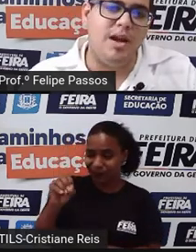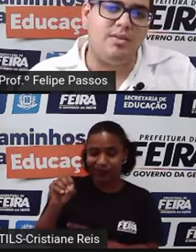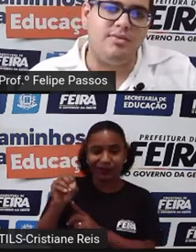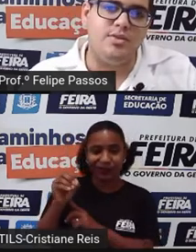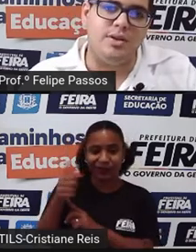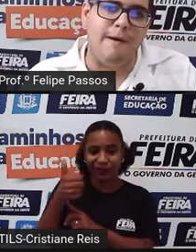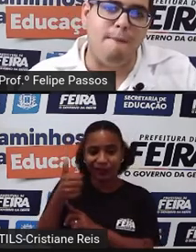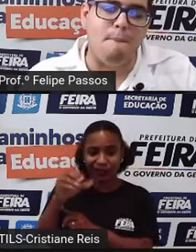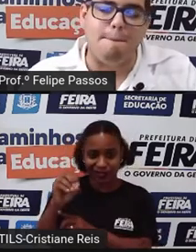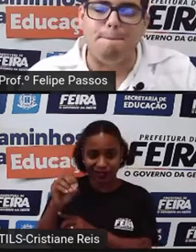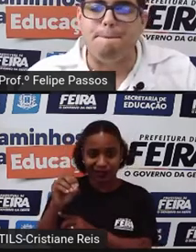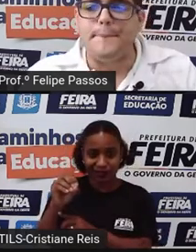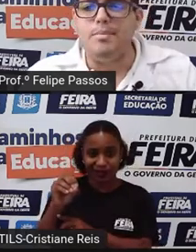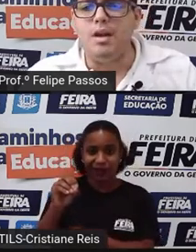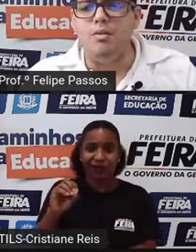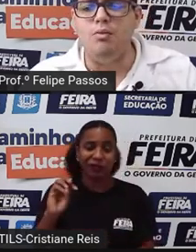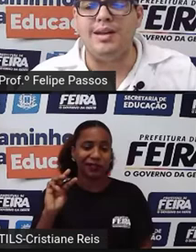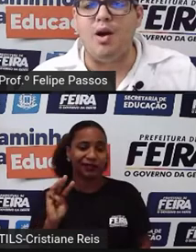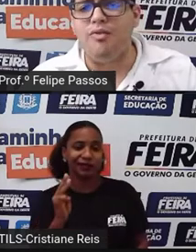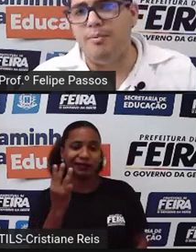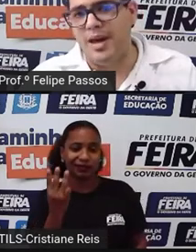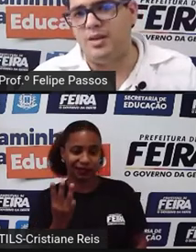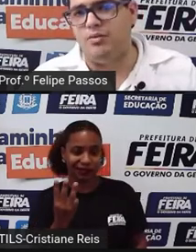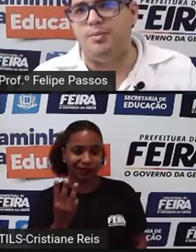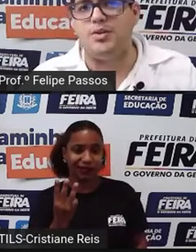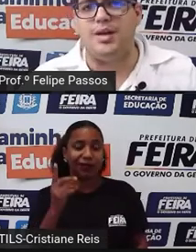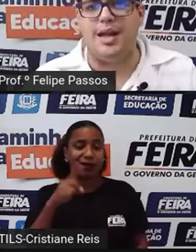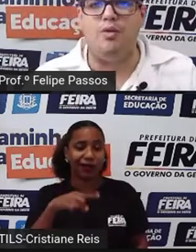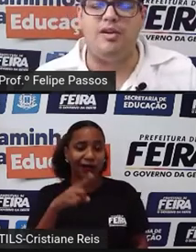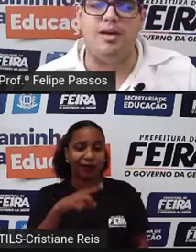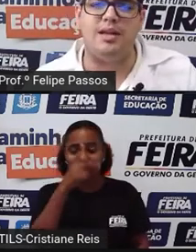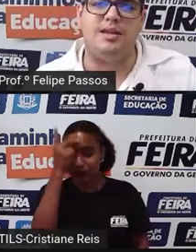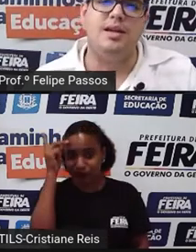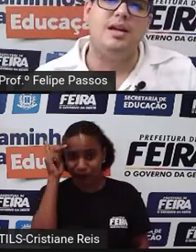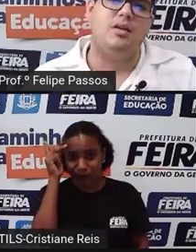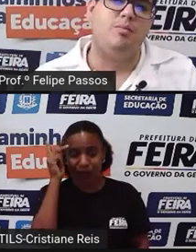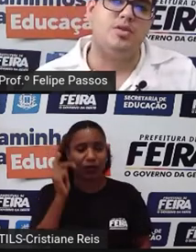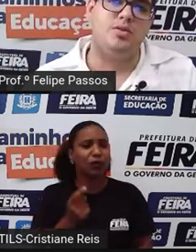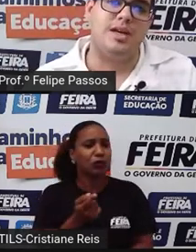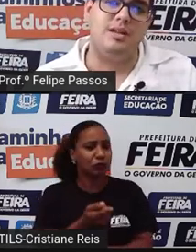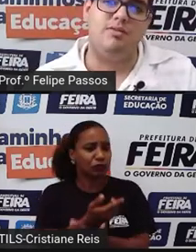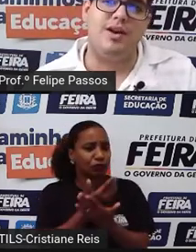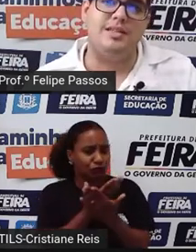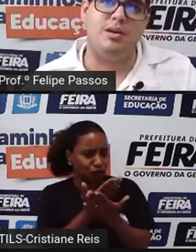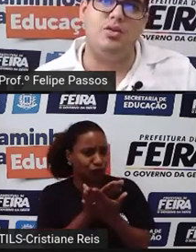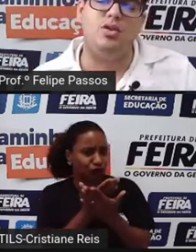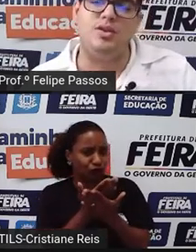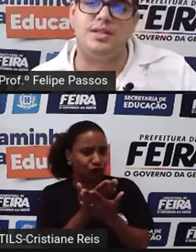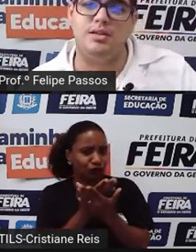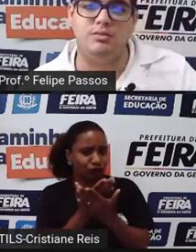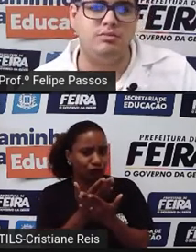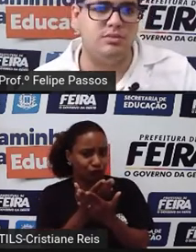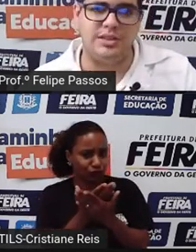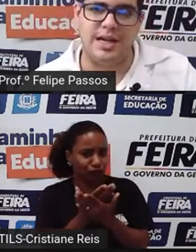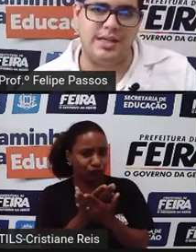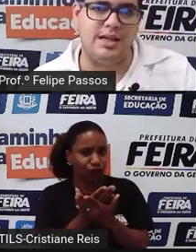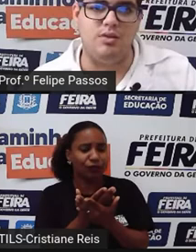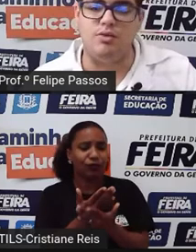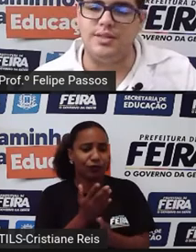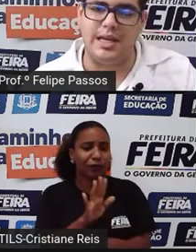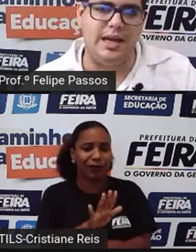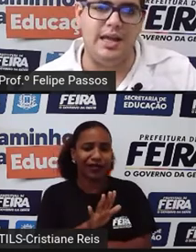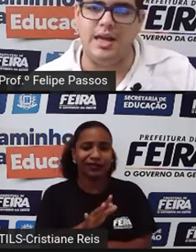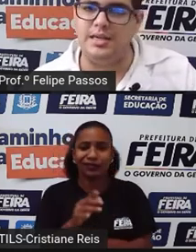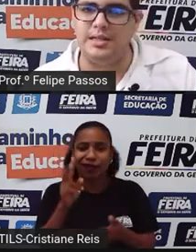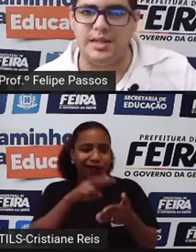analfabeto funcional? Um analfabeto, uma pessoa analfabeta, é uma pessoa que não faz a menor noção de nada. Ela